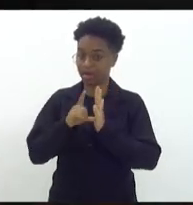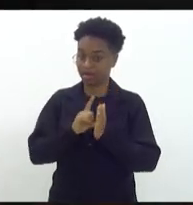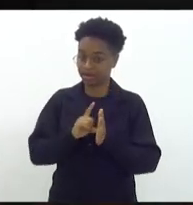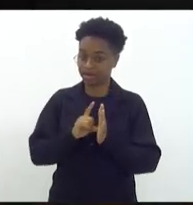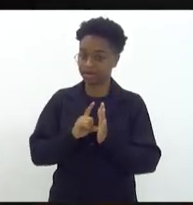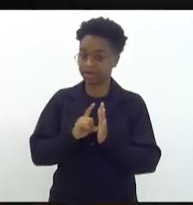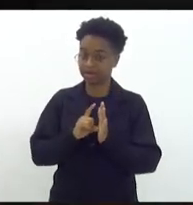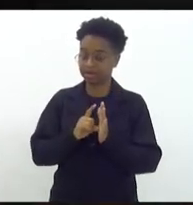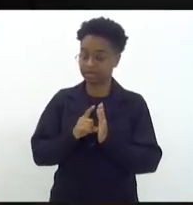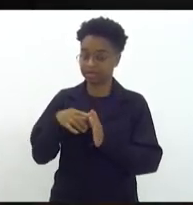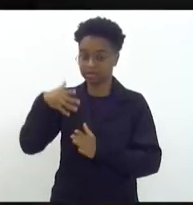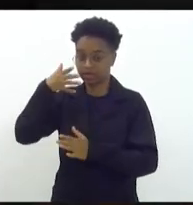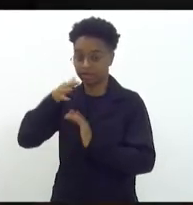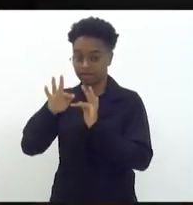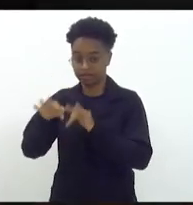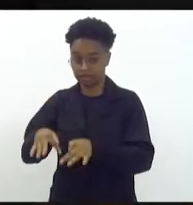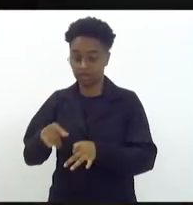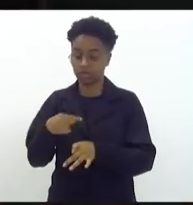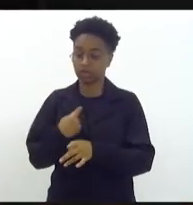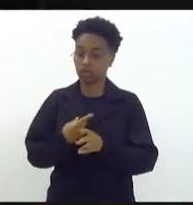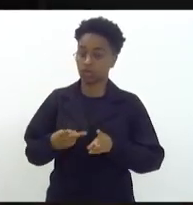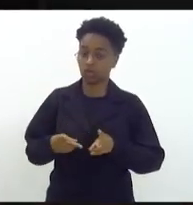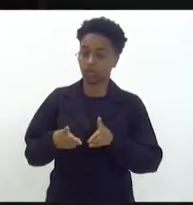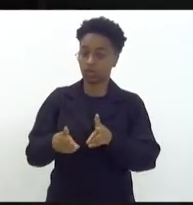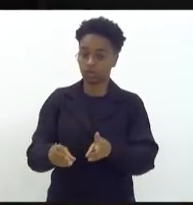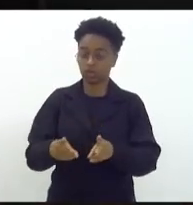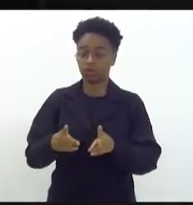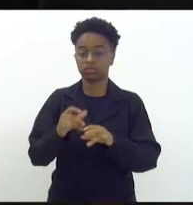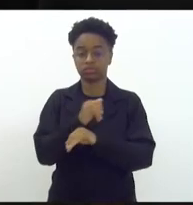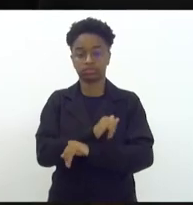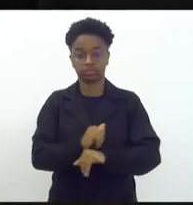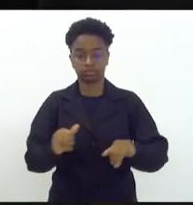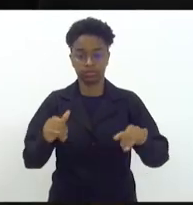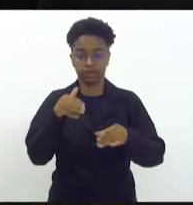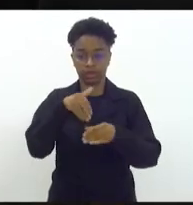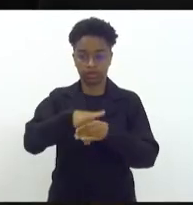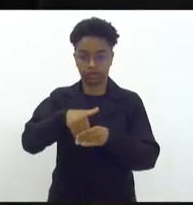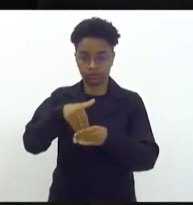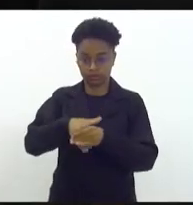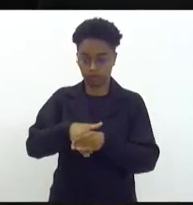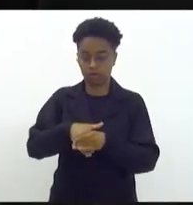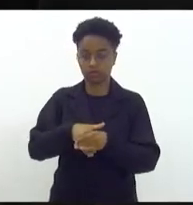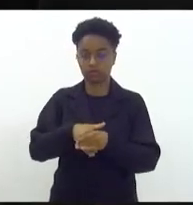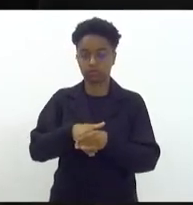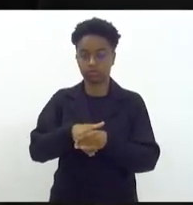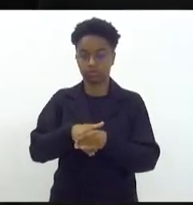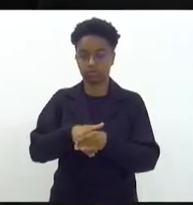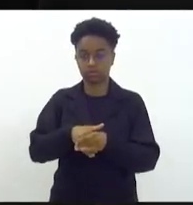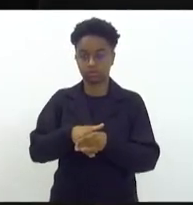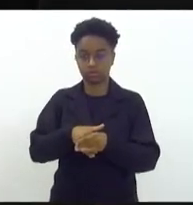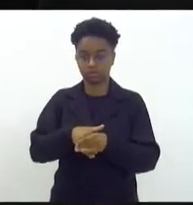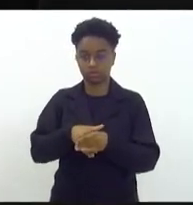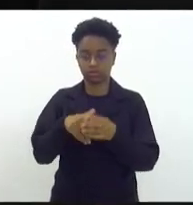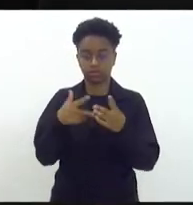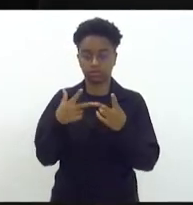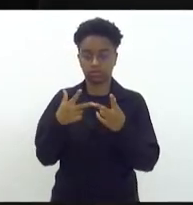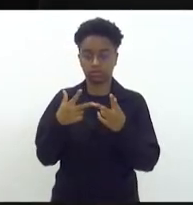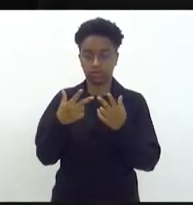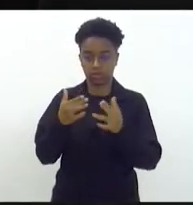passar para o expediente final, seguimos com as declarações de voto conforme foi